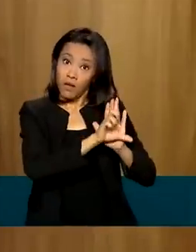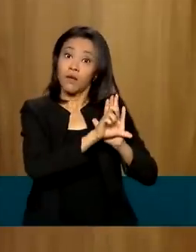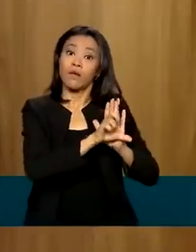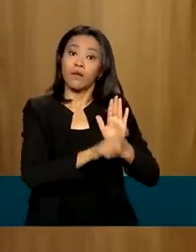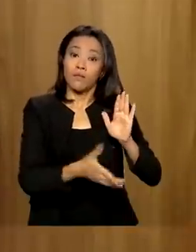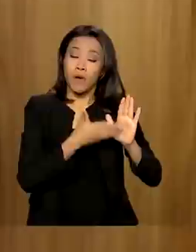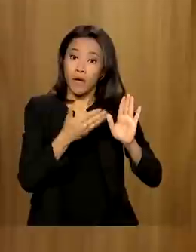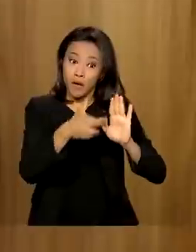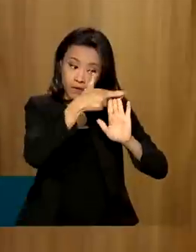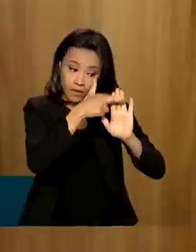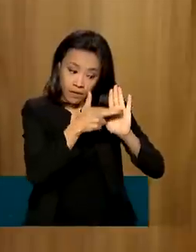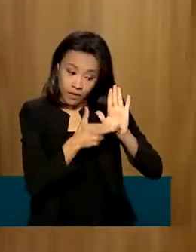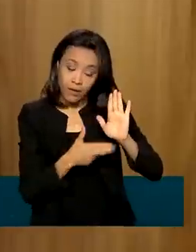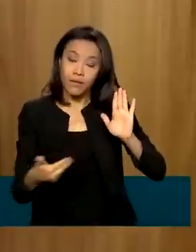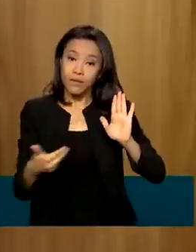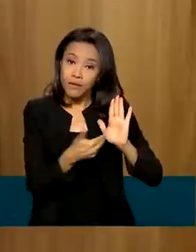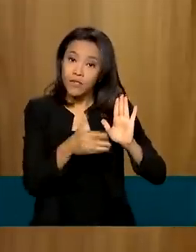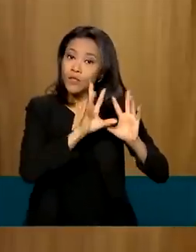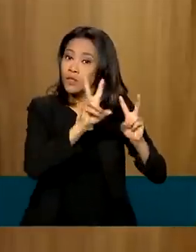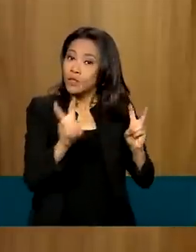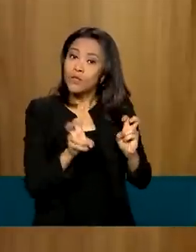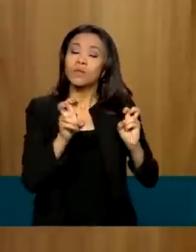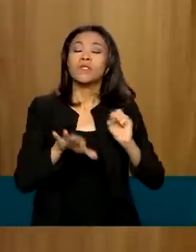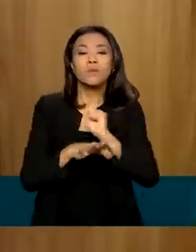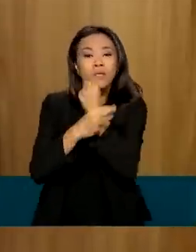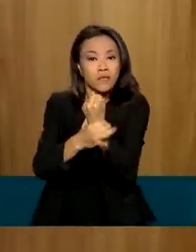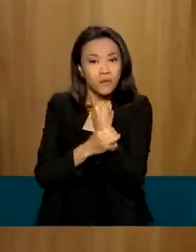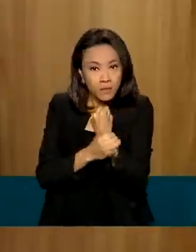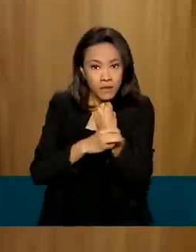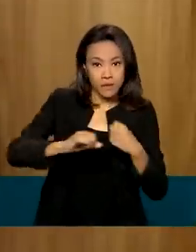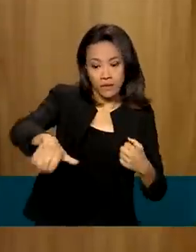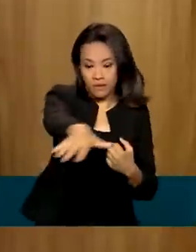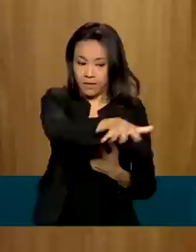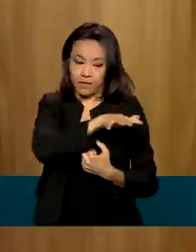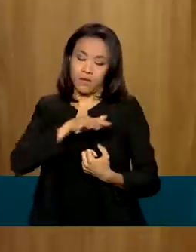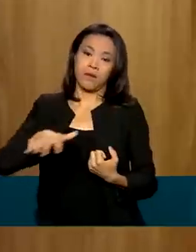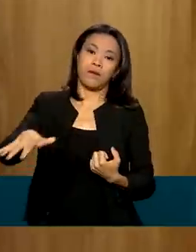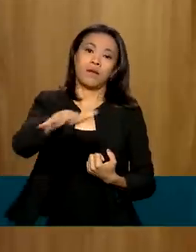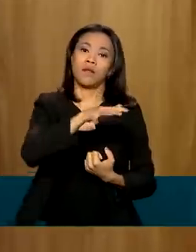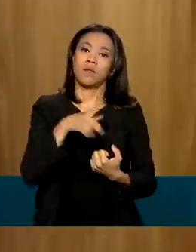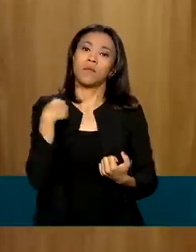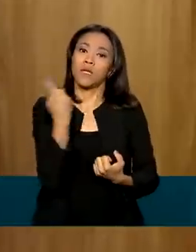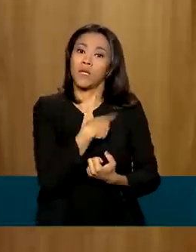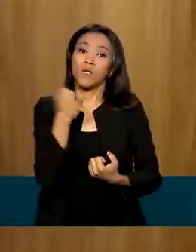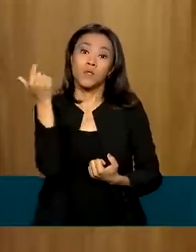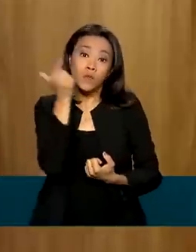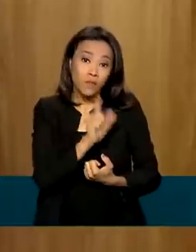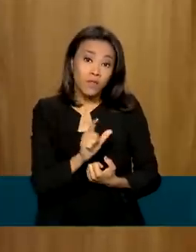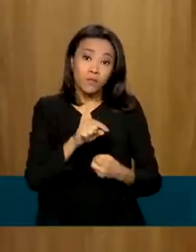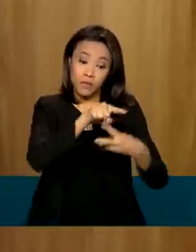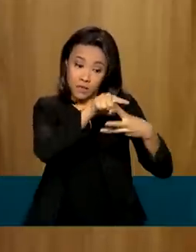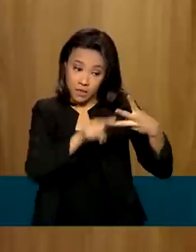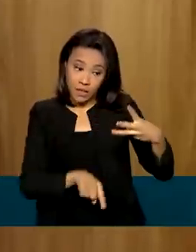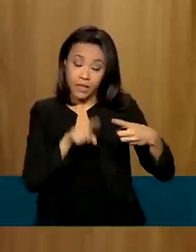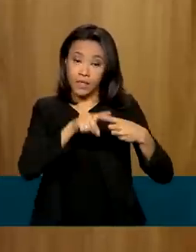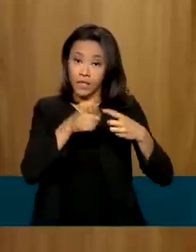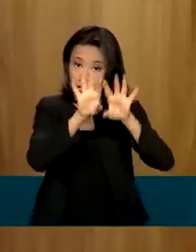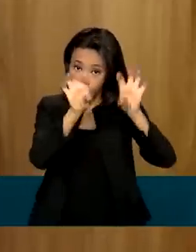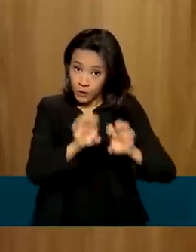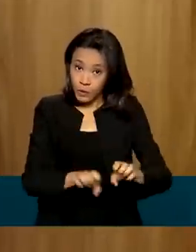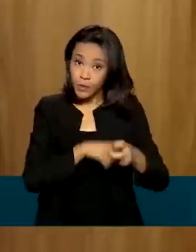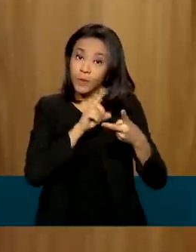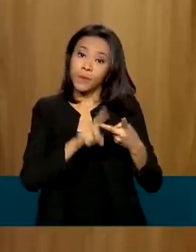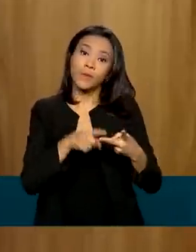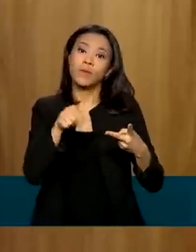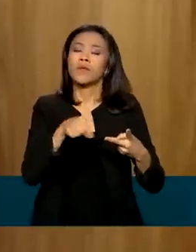regulatório do transporte público coletivo e trazer um ambiente de segurança jurídica para o setor também, para que a gente possa colocar de pé as três coisas que eu falei, né? A infraestrutura, a